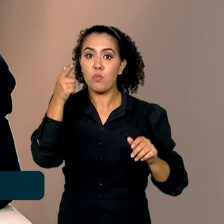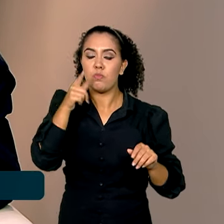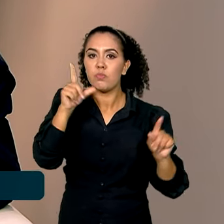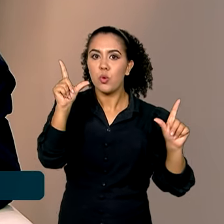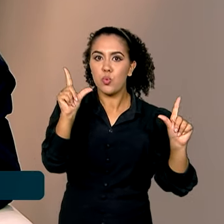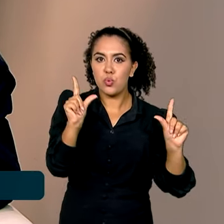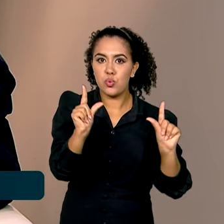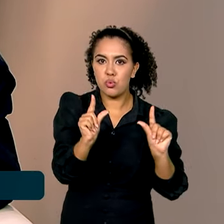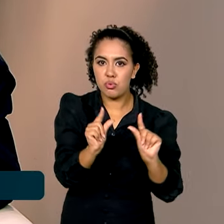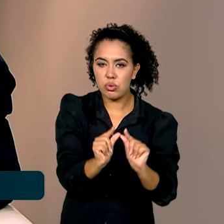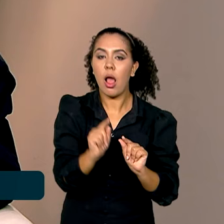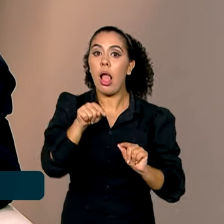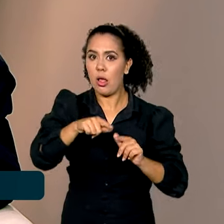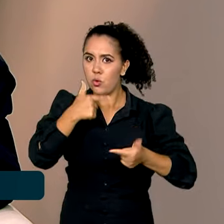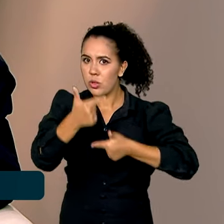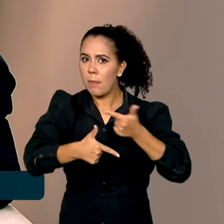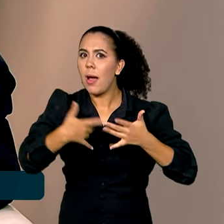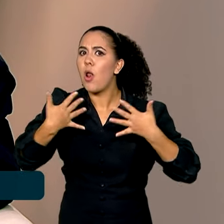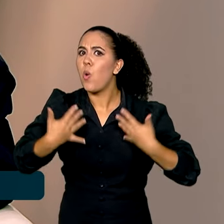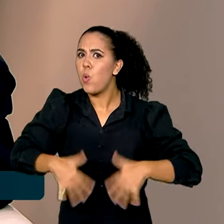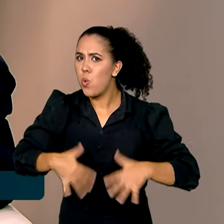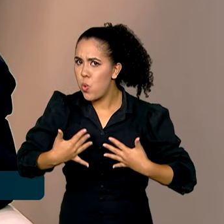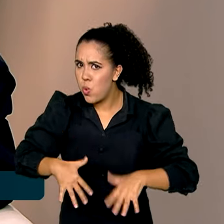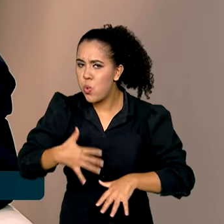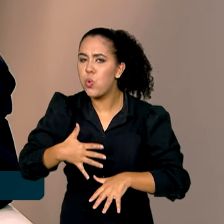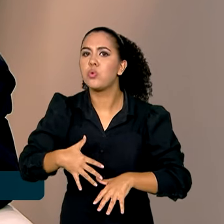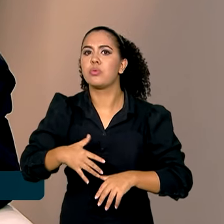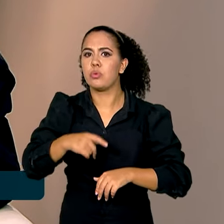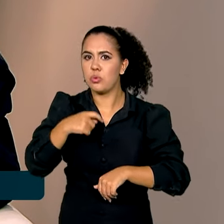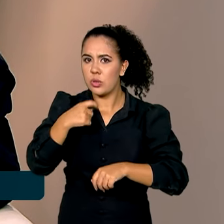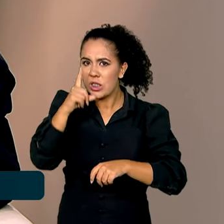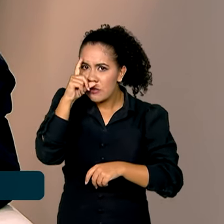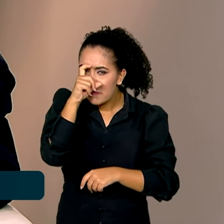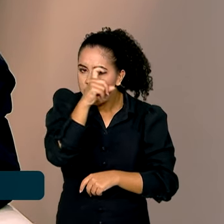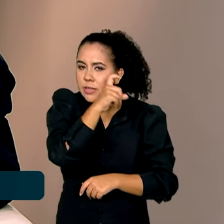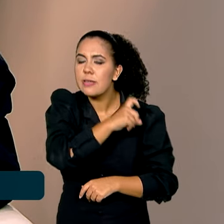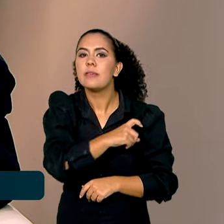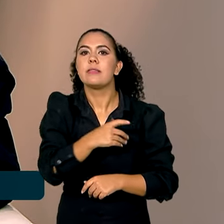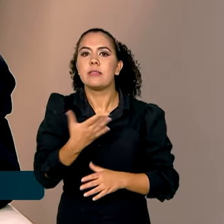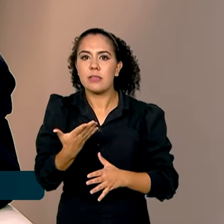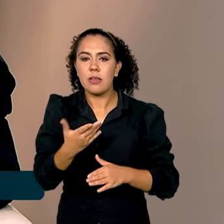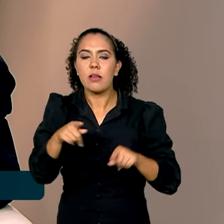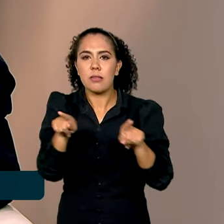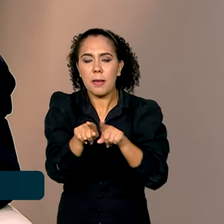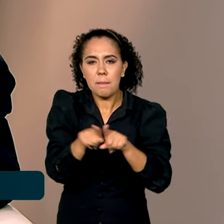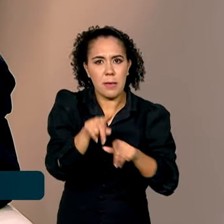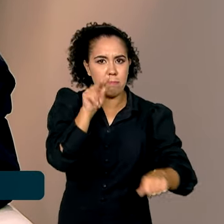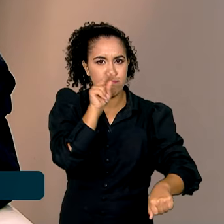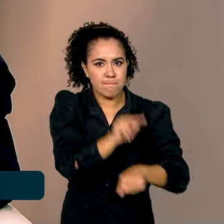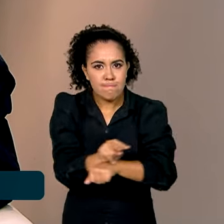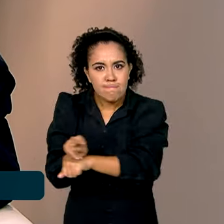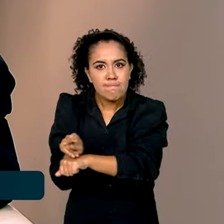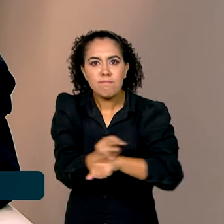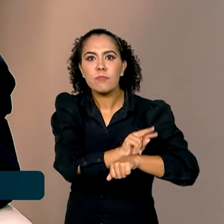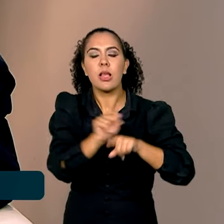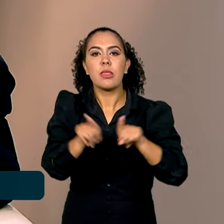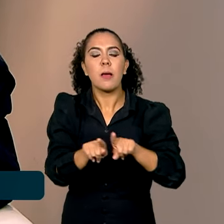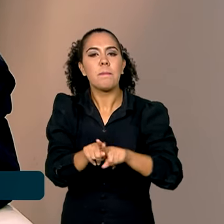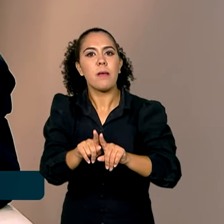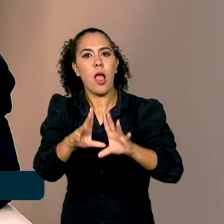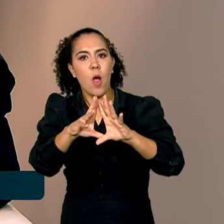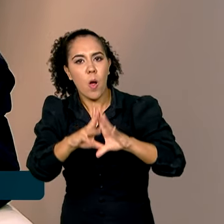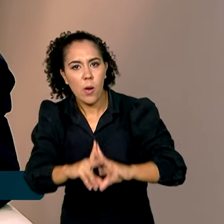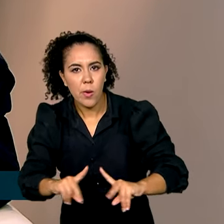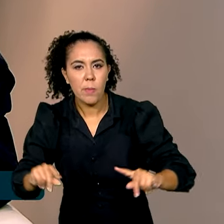É um trabalho árduo de presença, de fiscalização, combate a